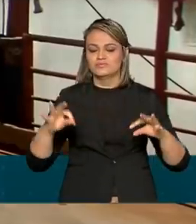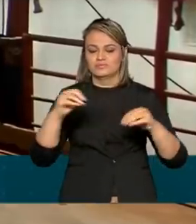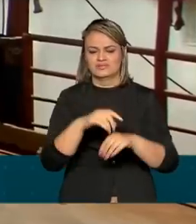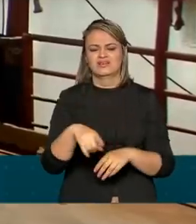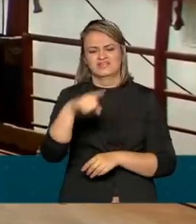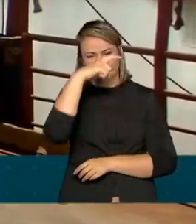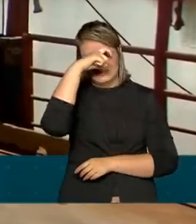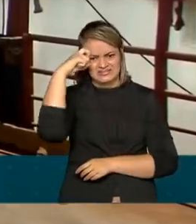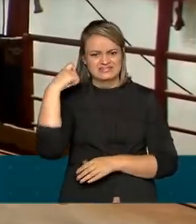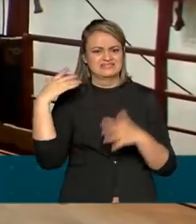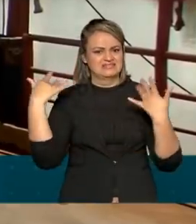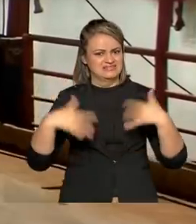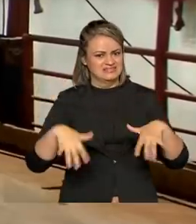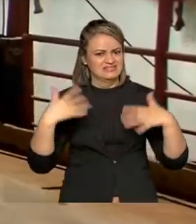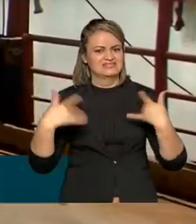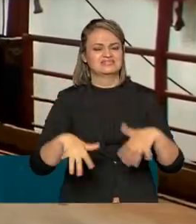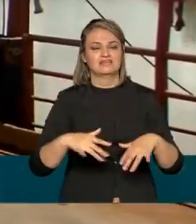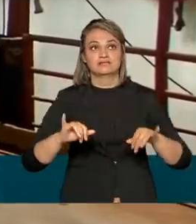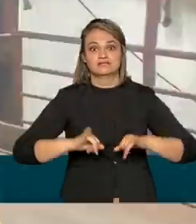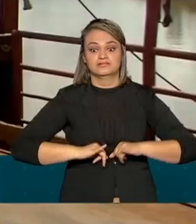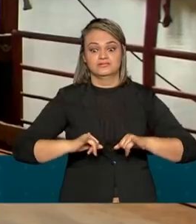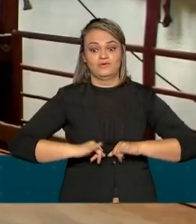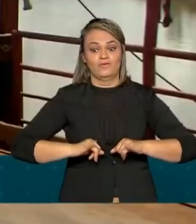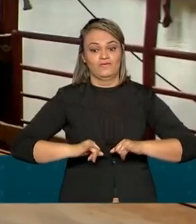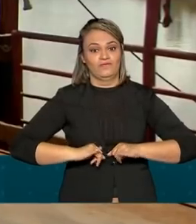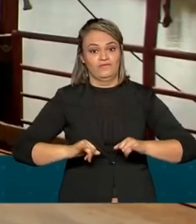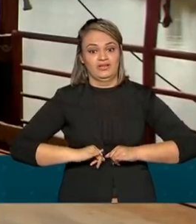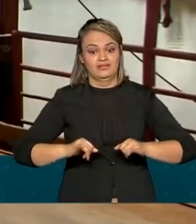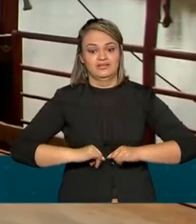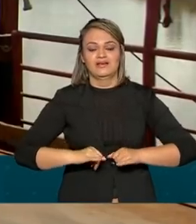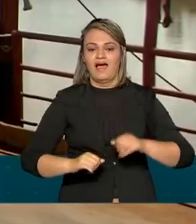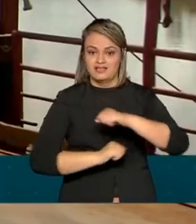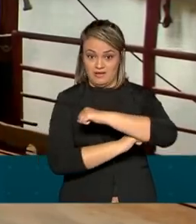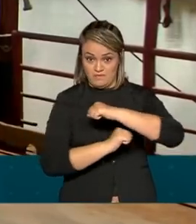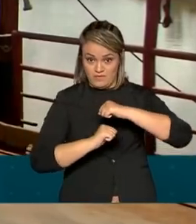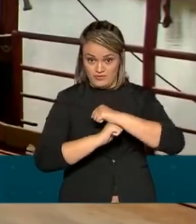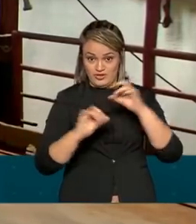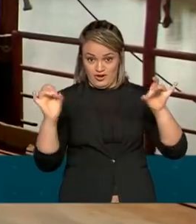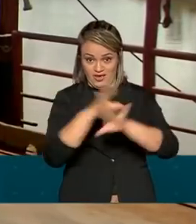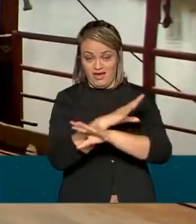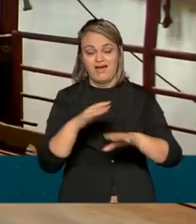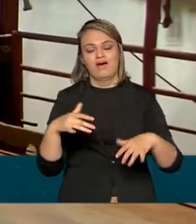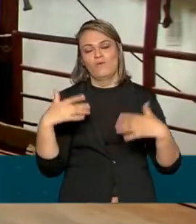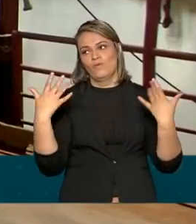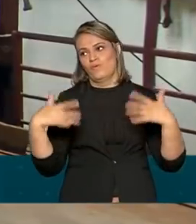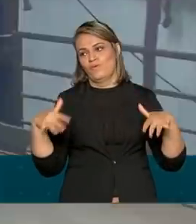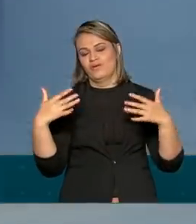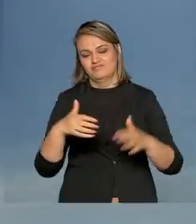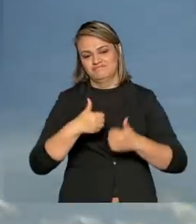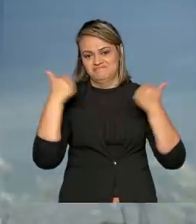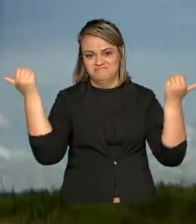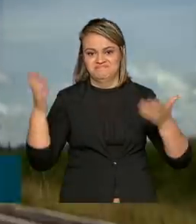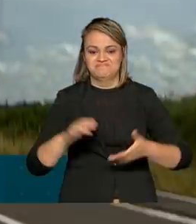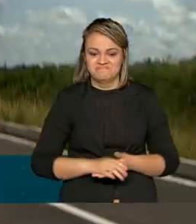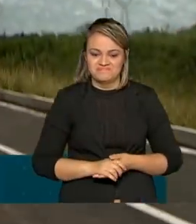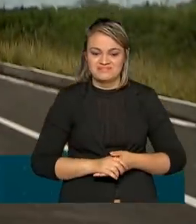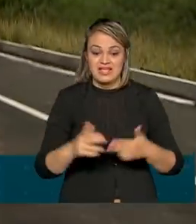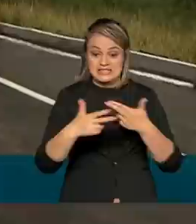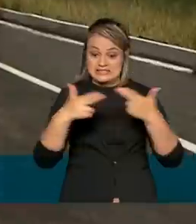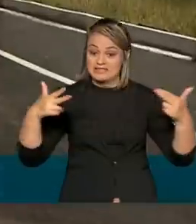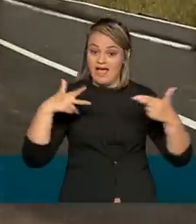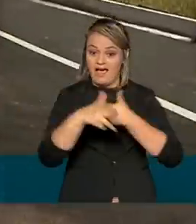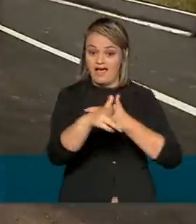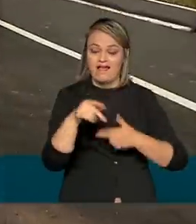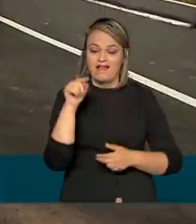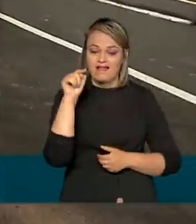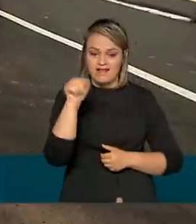sacrifício, sofremos demais aqui. Com essa ponte aí, vai desenvolver essa região nossa muito. A inauguração da ponte